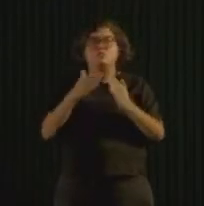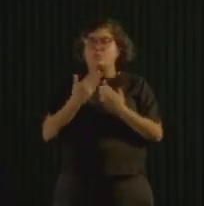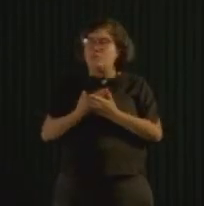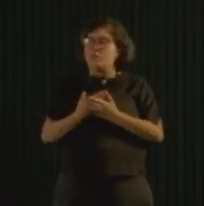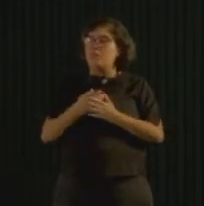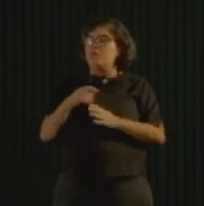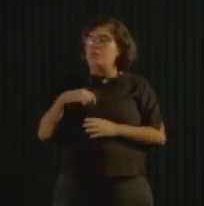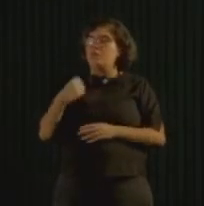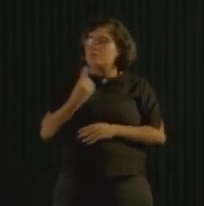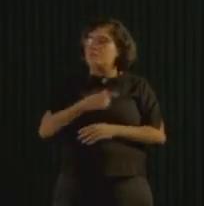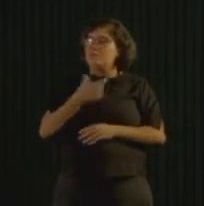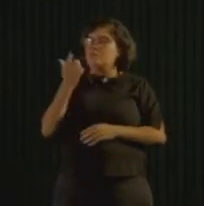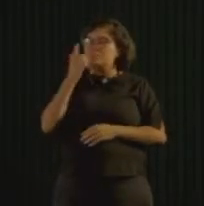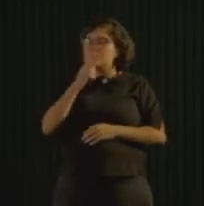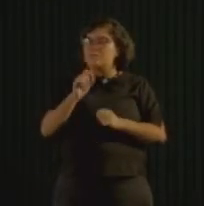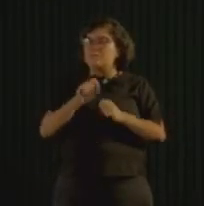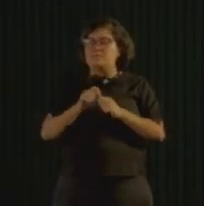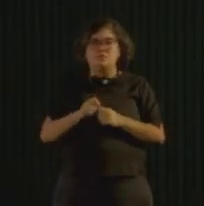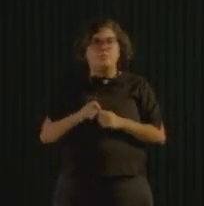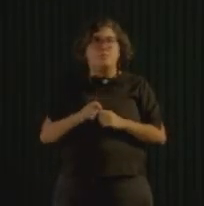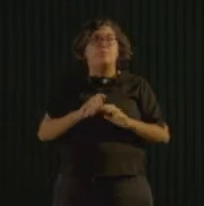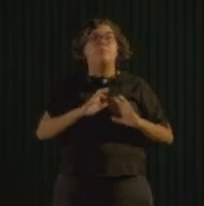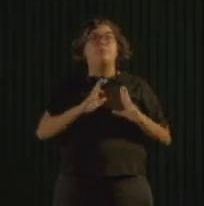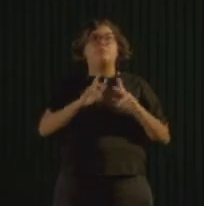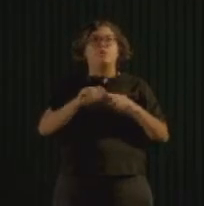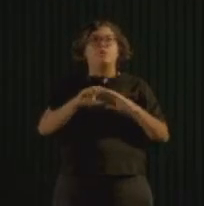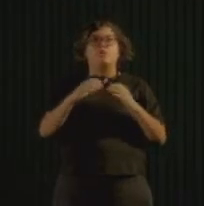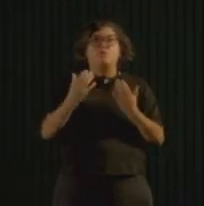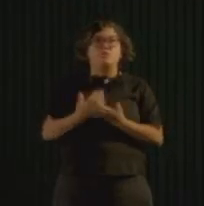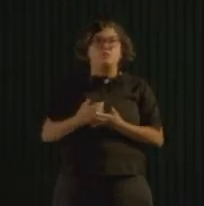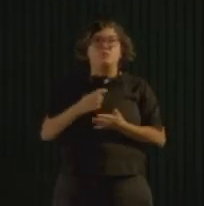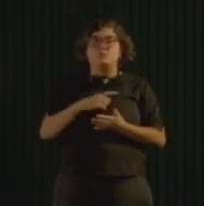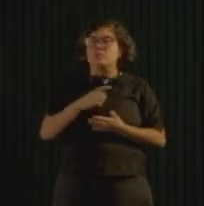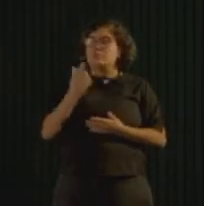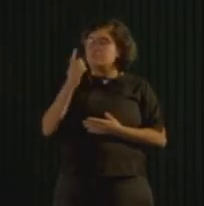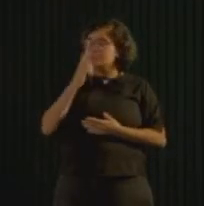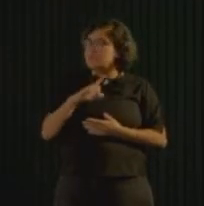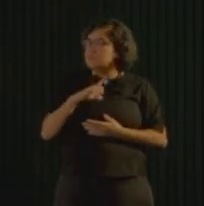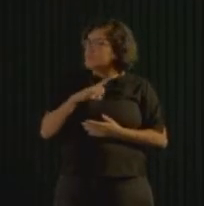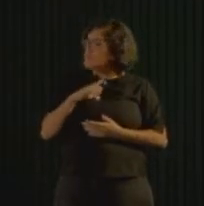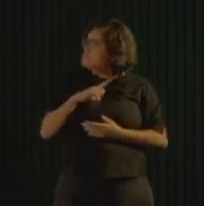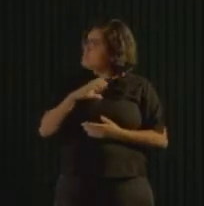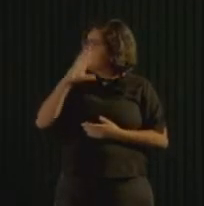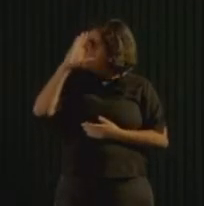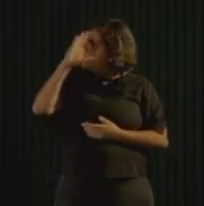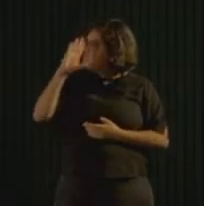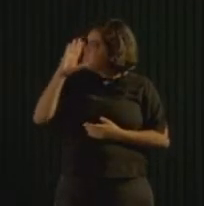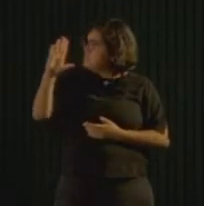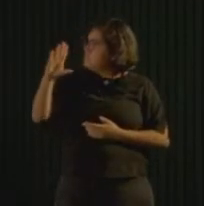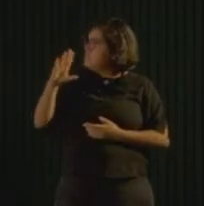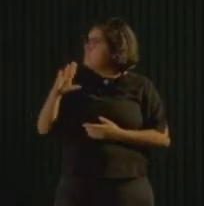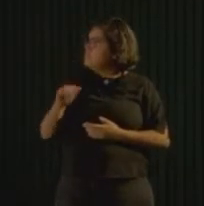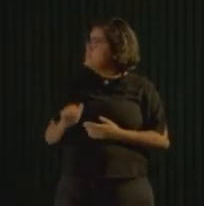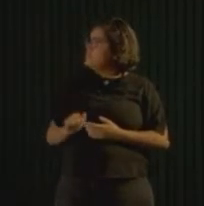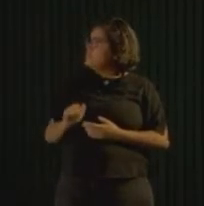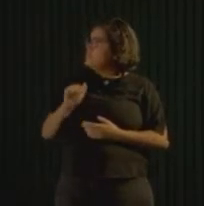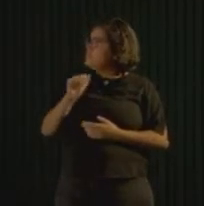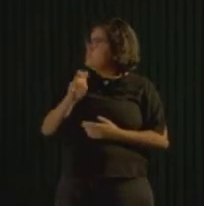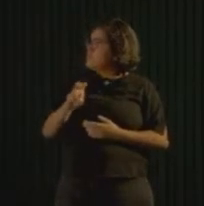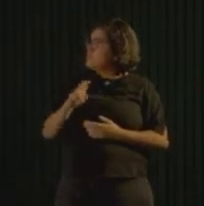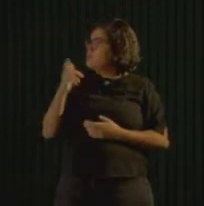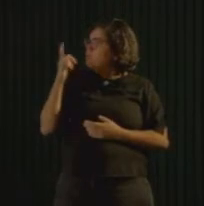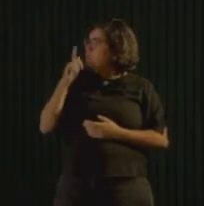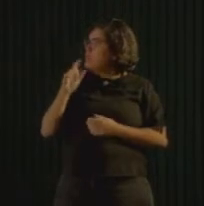Então, hoje, todas as comunidades são atendidas pelo programa Mais Vida nos Morros. Prioritariamente, 15 vêm fazendo de forma